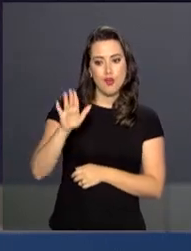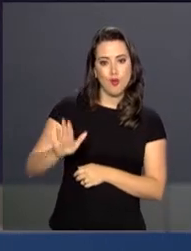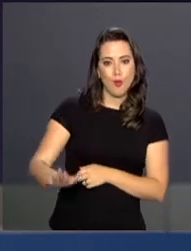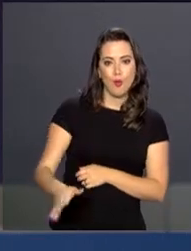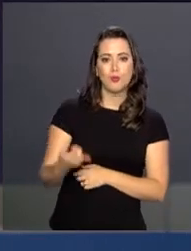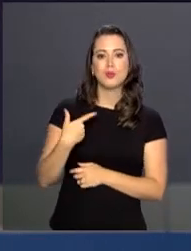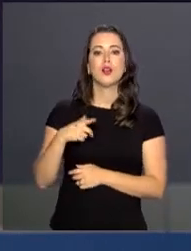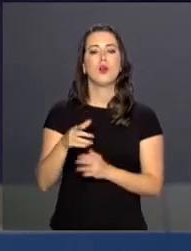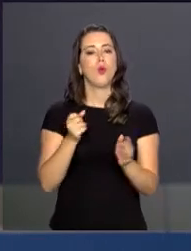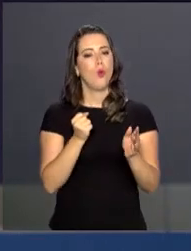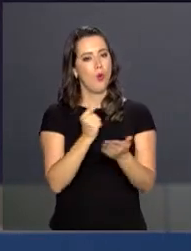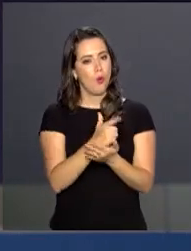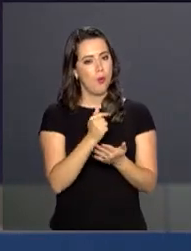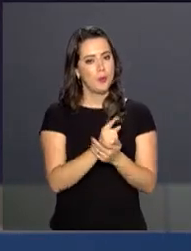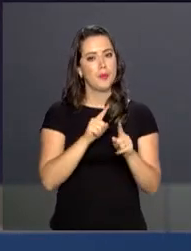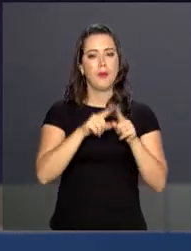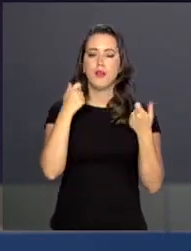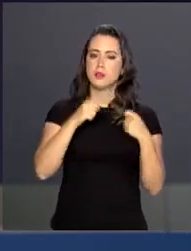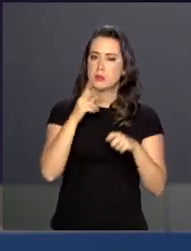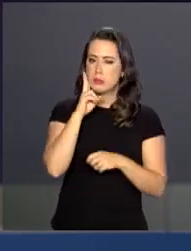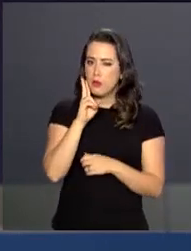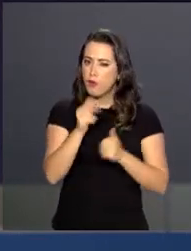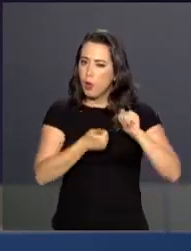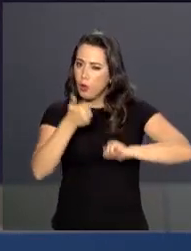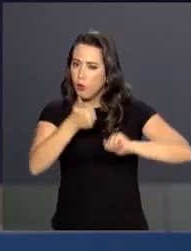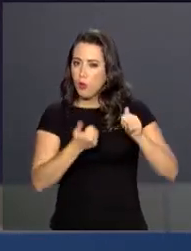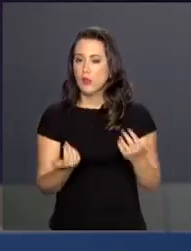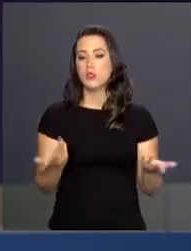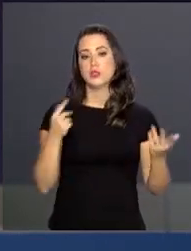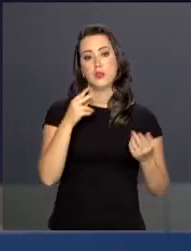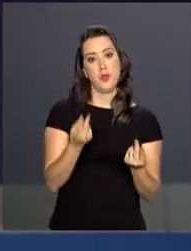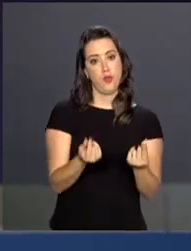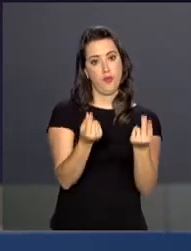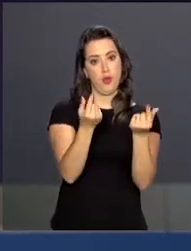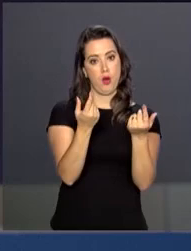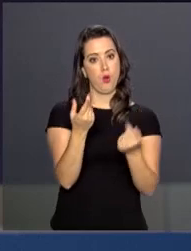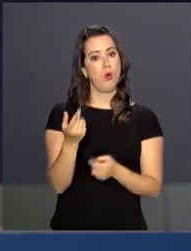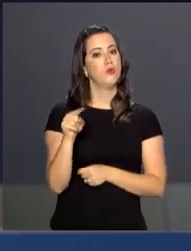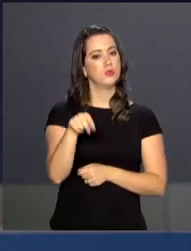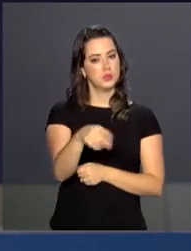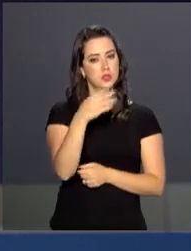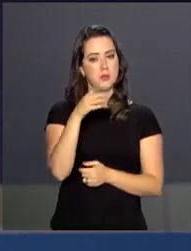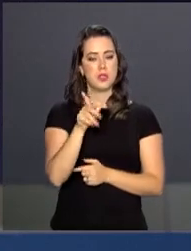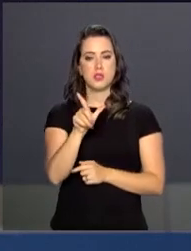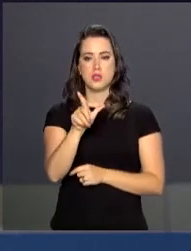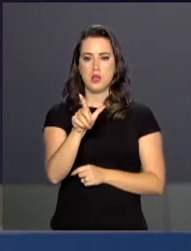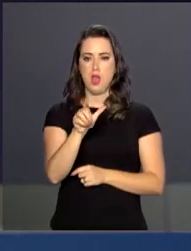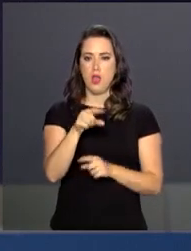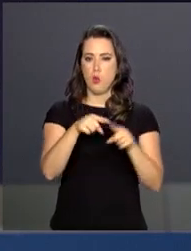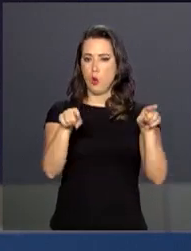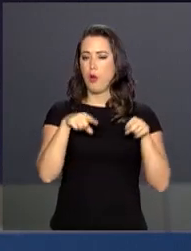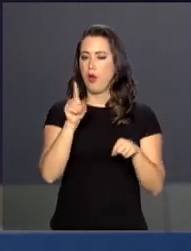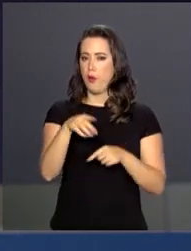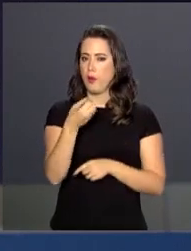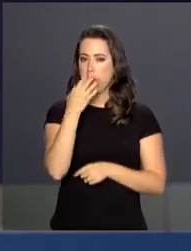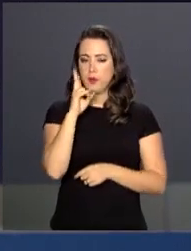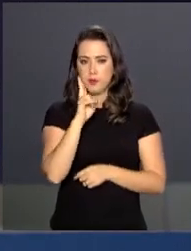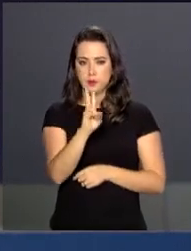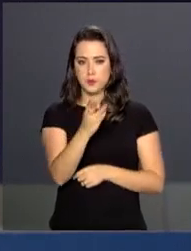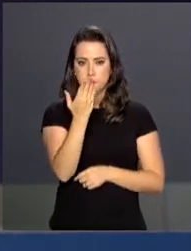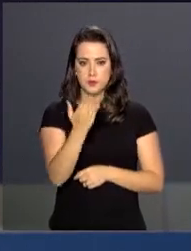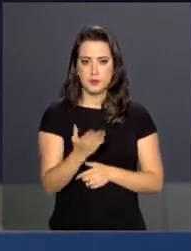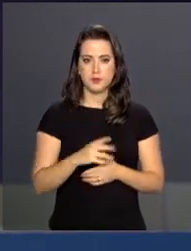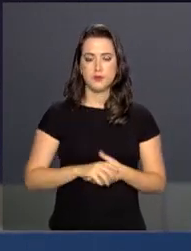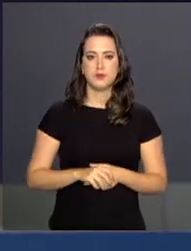a dica é ficar de olho na qualidade do produto, no preço e também na credibilidade da loja. Vamos ver na reportagem de